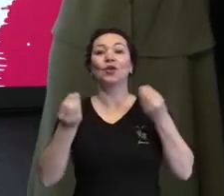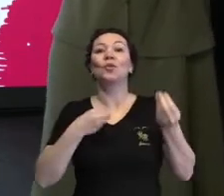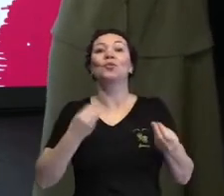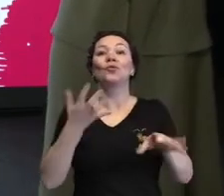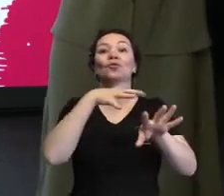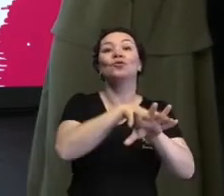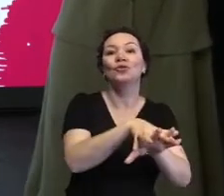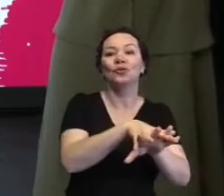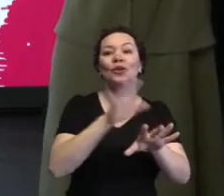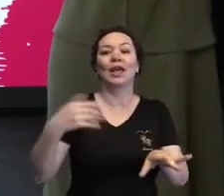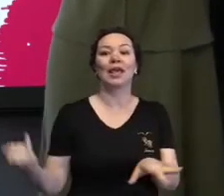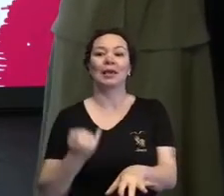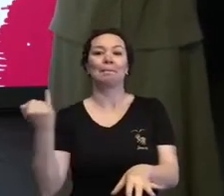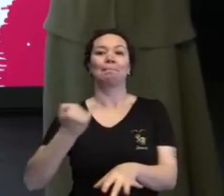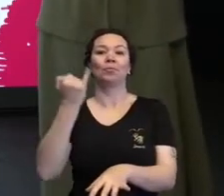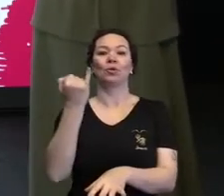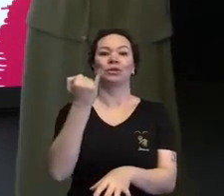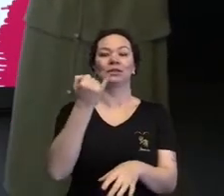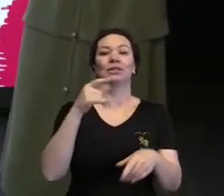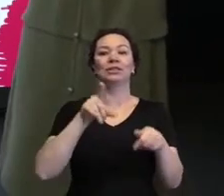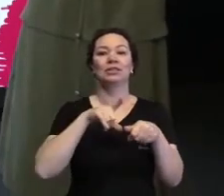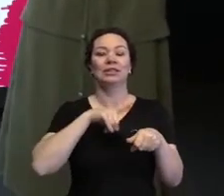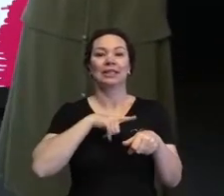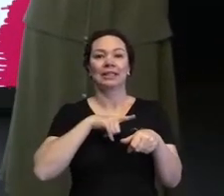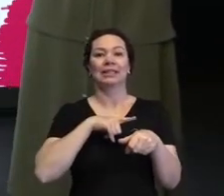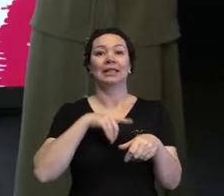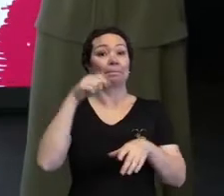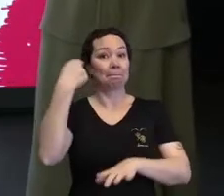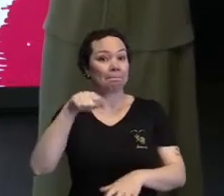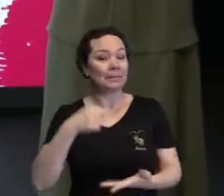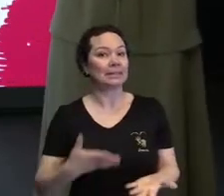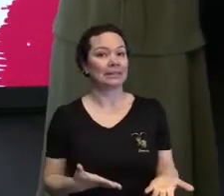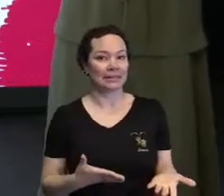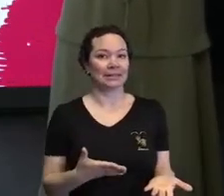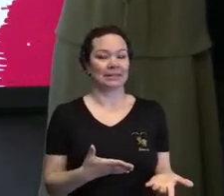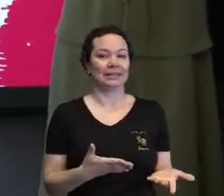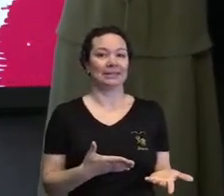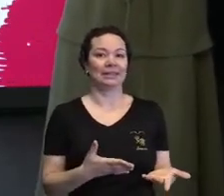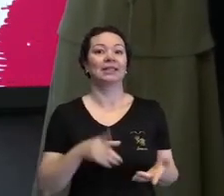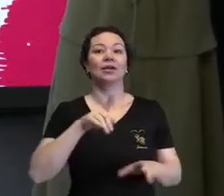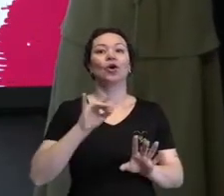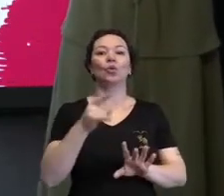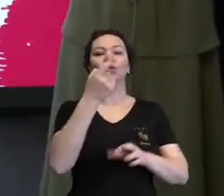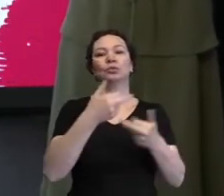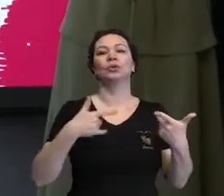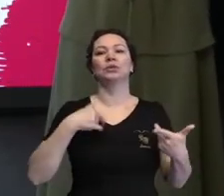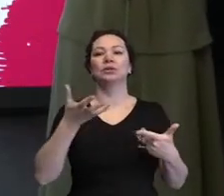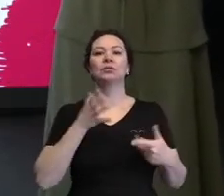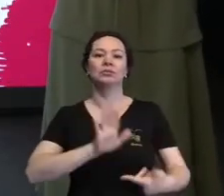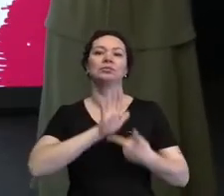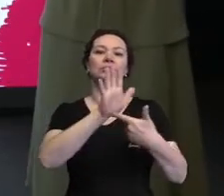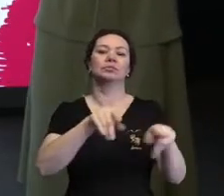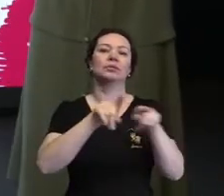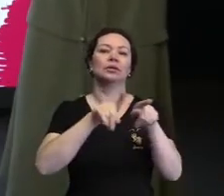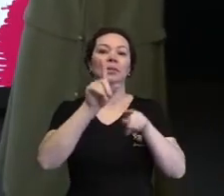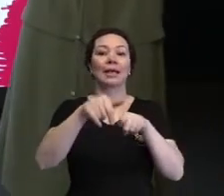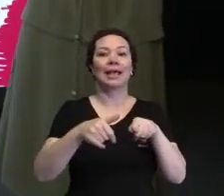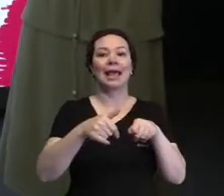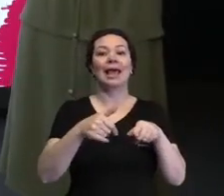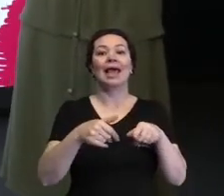que são essas habilidades socioemocionais. A gente precisa disso. E aí, o último ponto aqui é a questão da